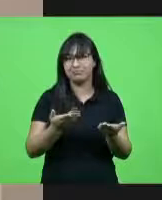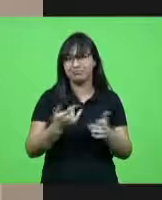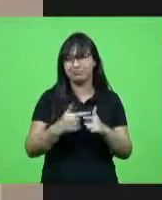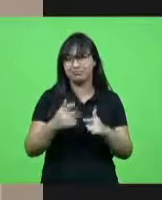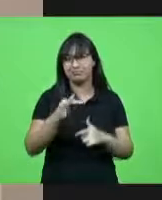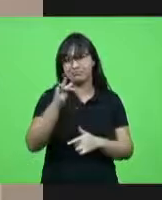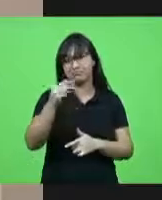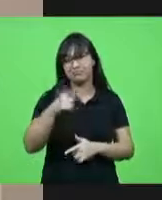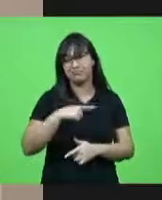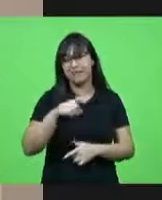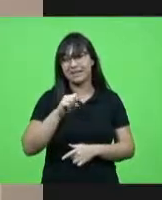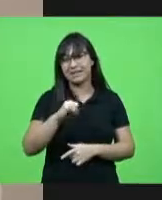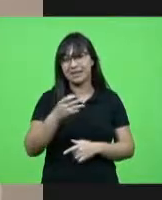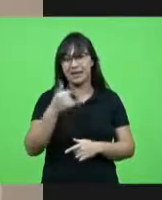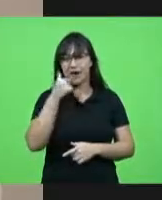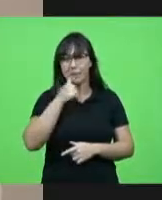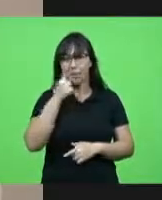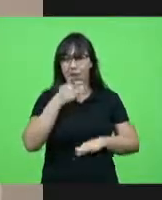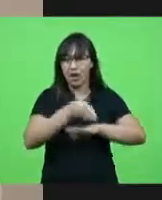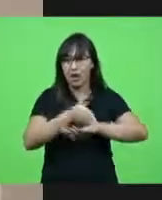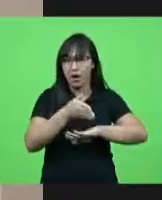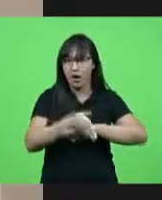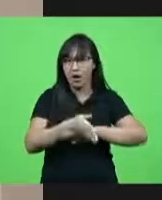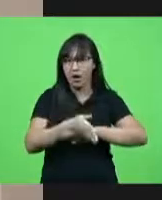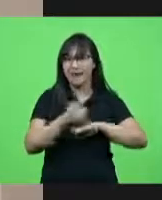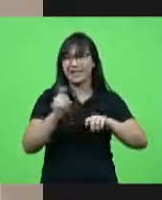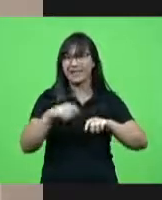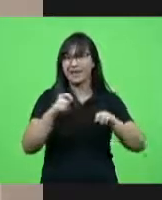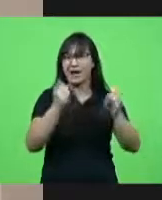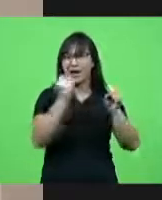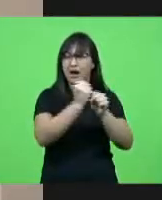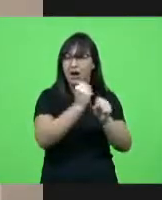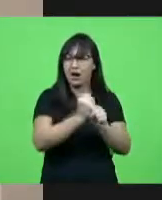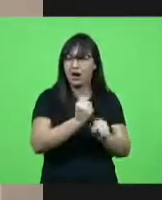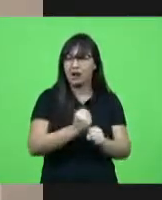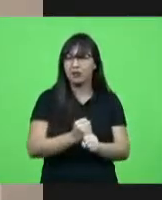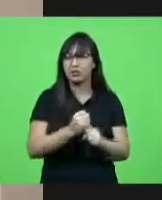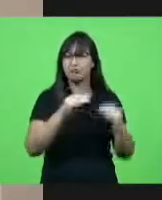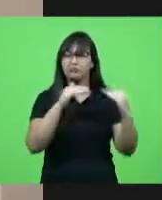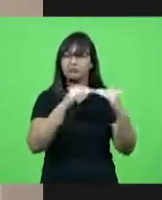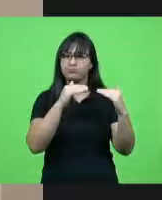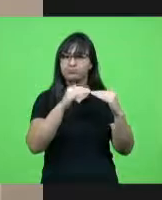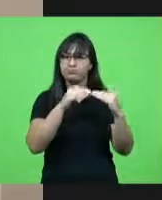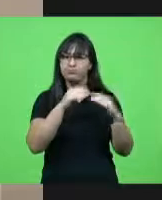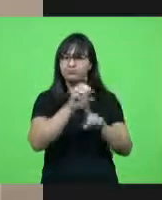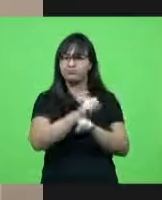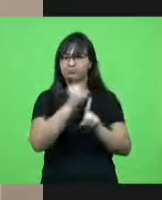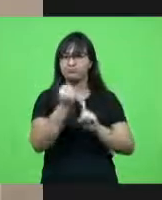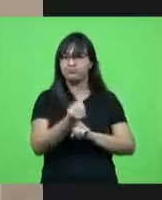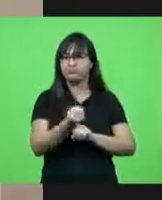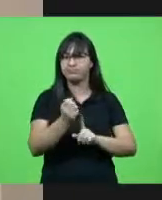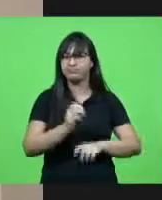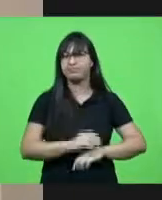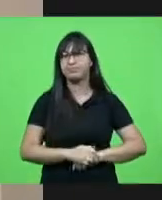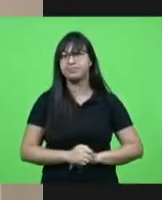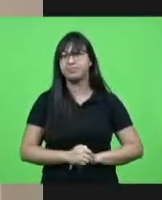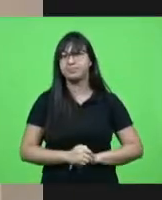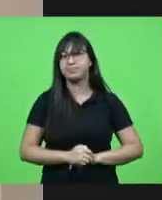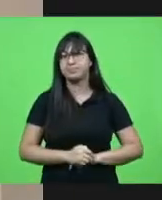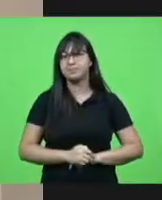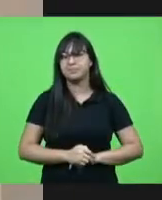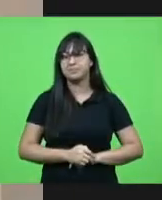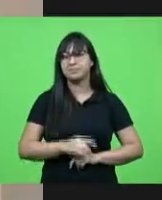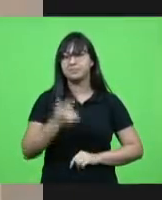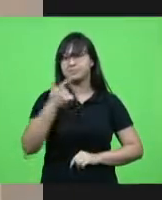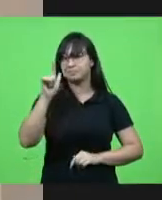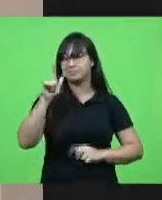construíremos sem dúvida nenhuma uma sociedade mais igualitária e mais representativa a outra questão que eu também quero falar aqui